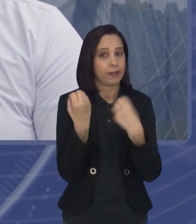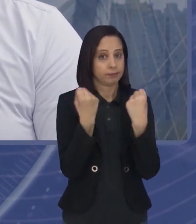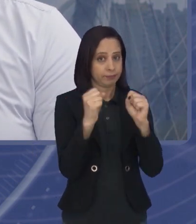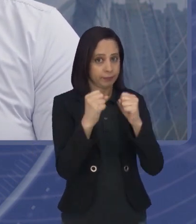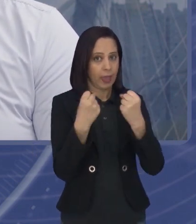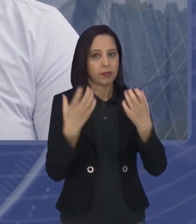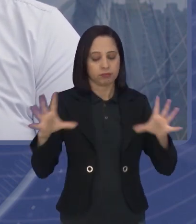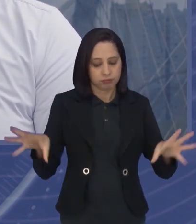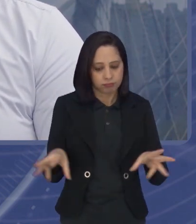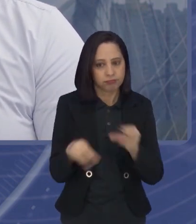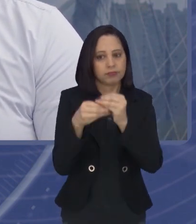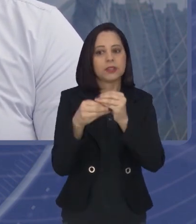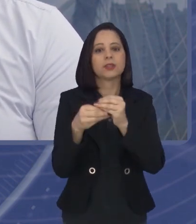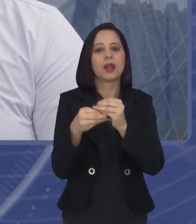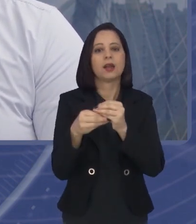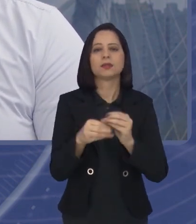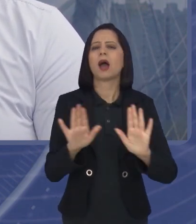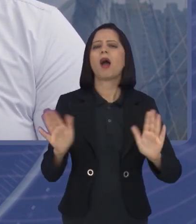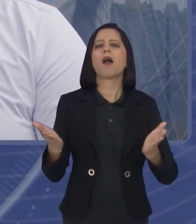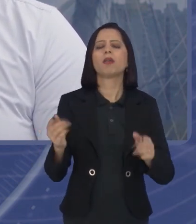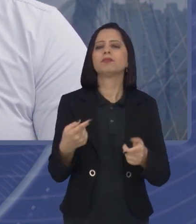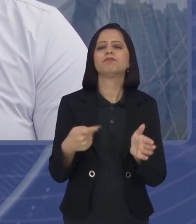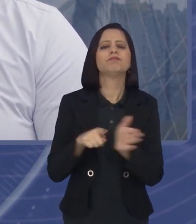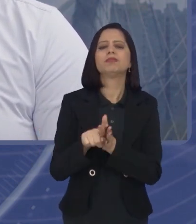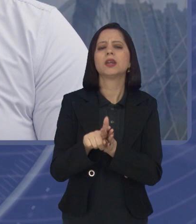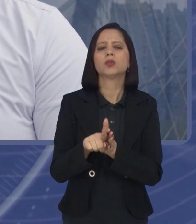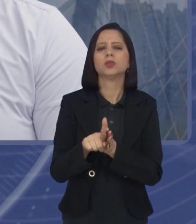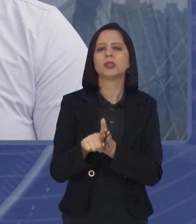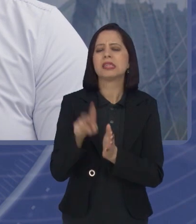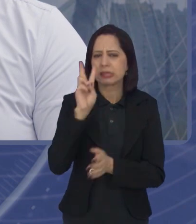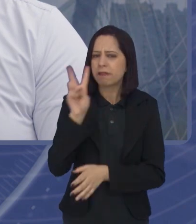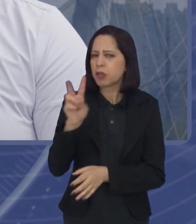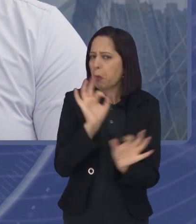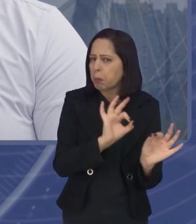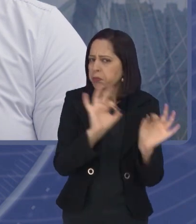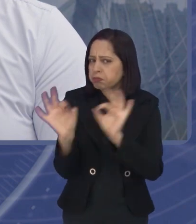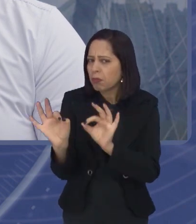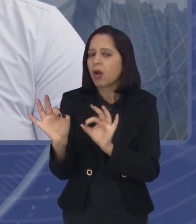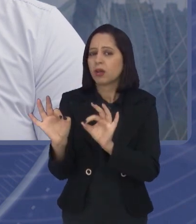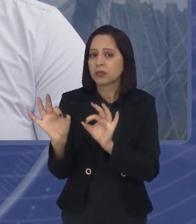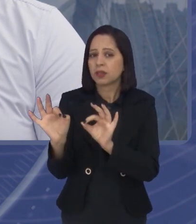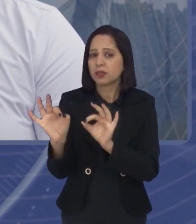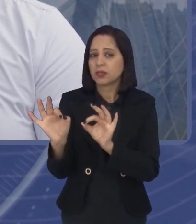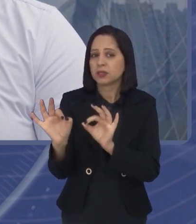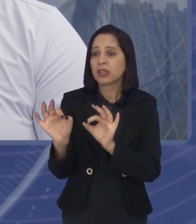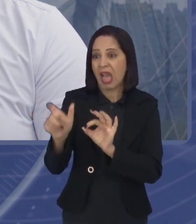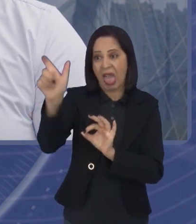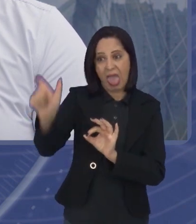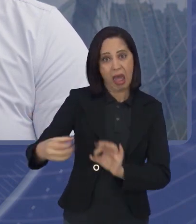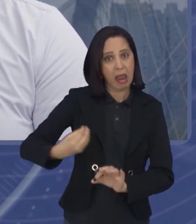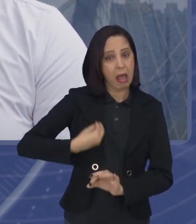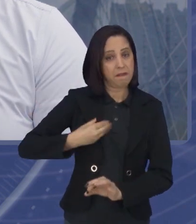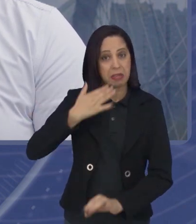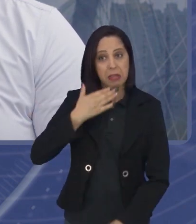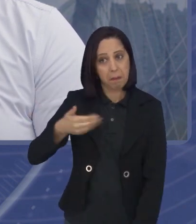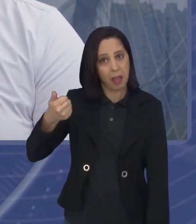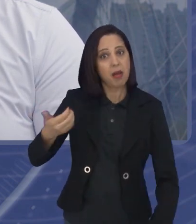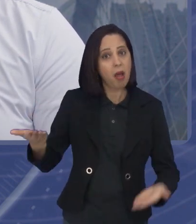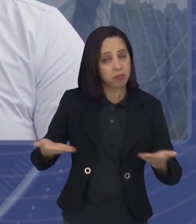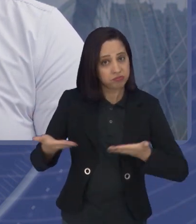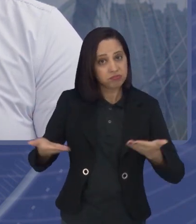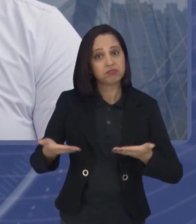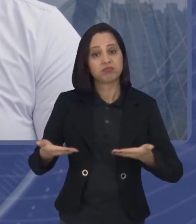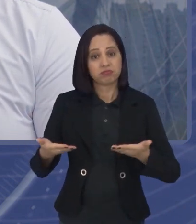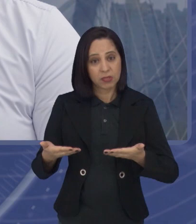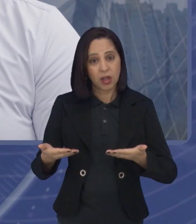ou outra. E deixa eu te perguntar, a gente viu no depoimento dela que é nítida a qualidade de vida. Hoje ela tem mais qualidade